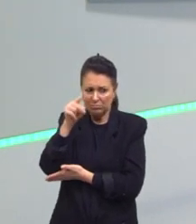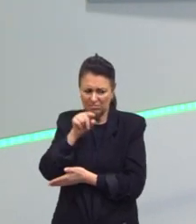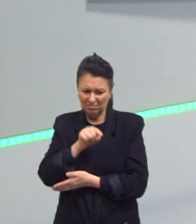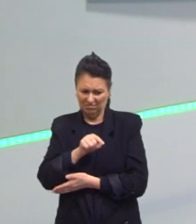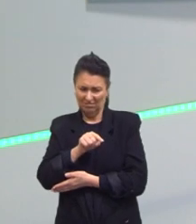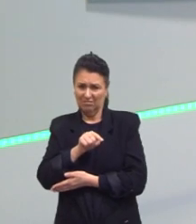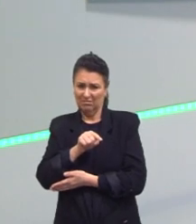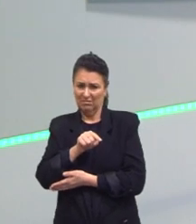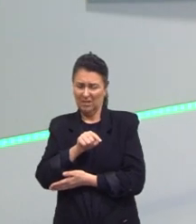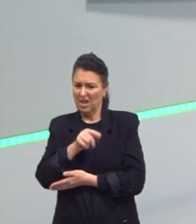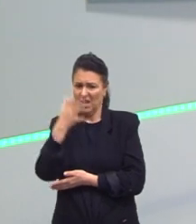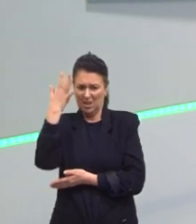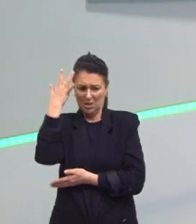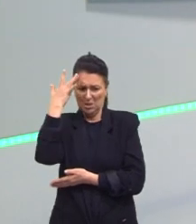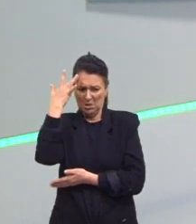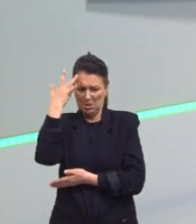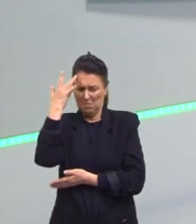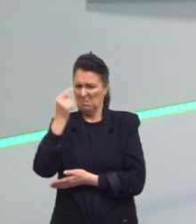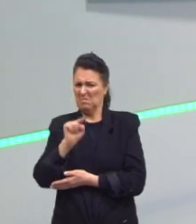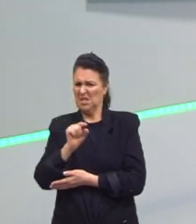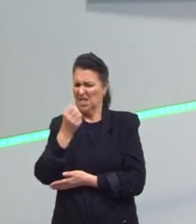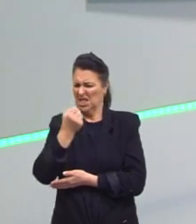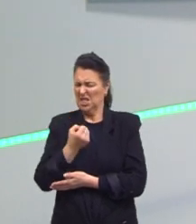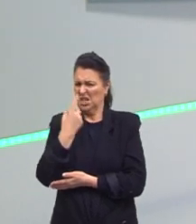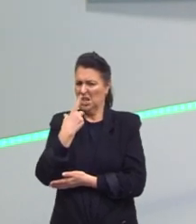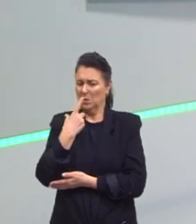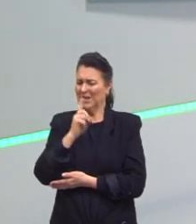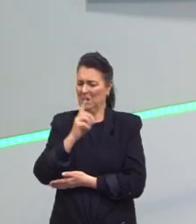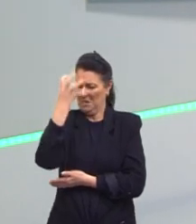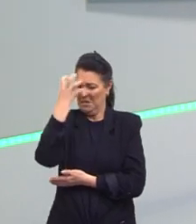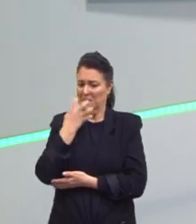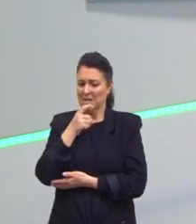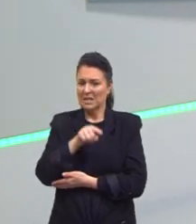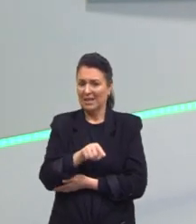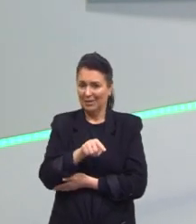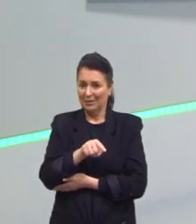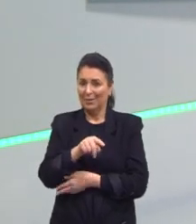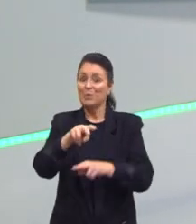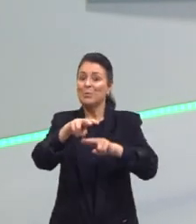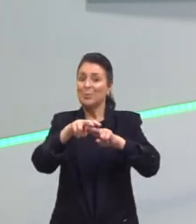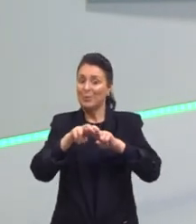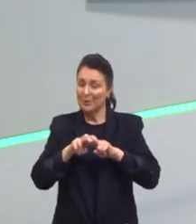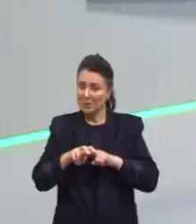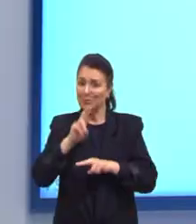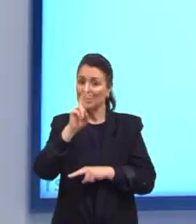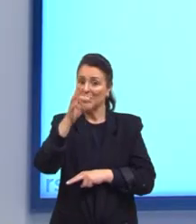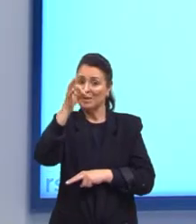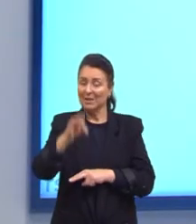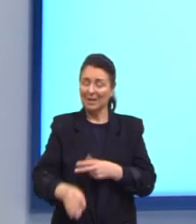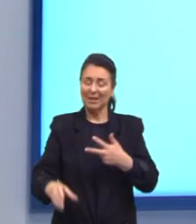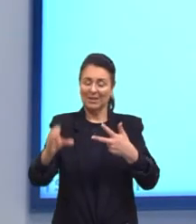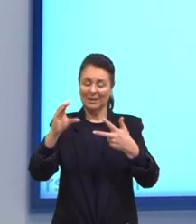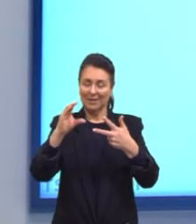atingir Ele não vai ter a seriedade Que um texto científico exige Por isso Por a nossa resposta É a letra C